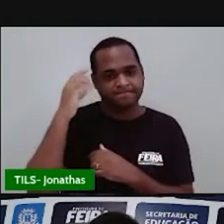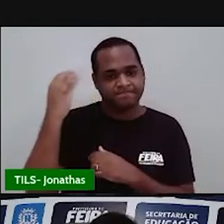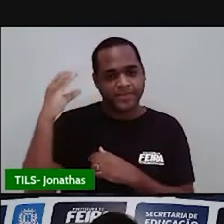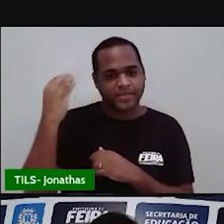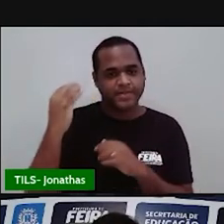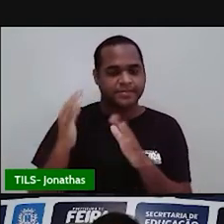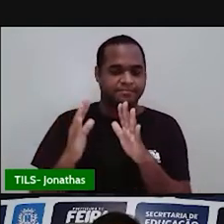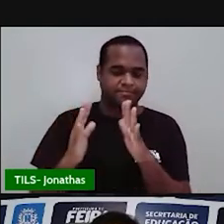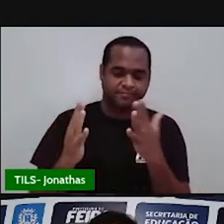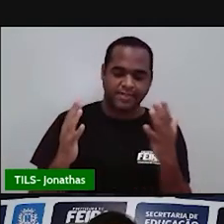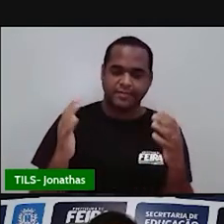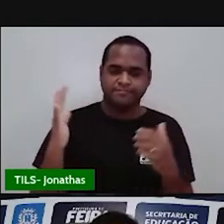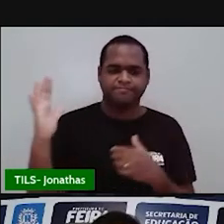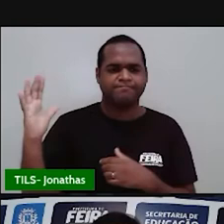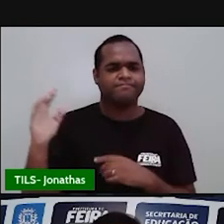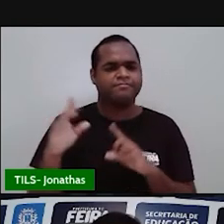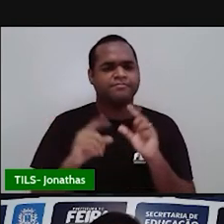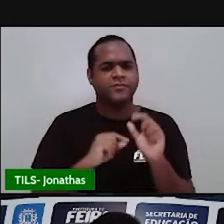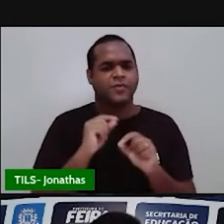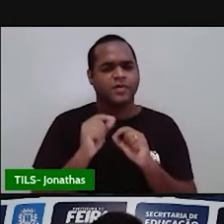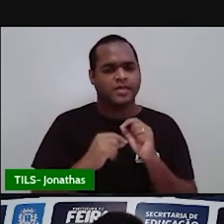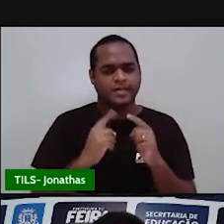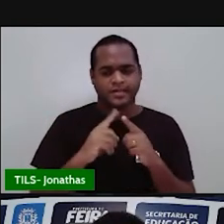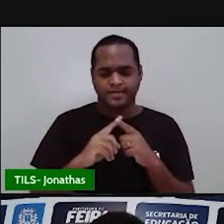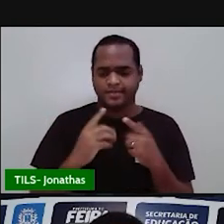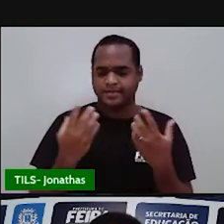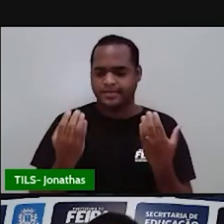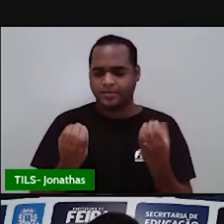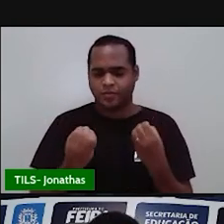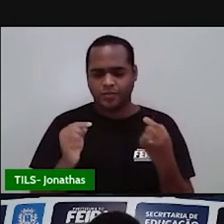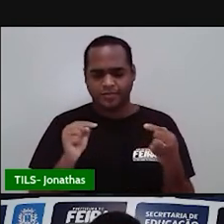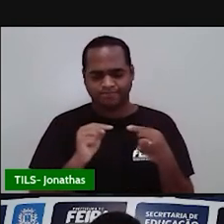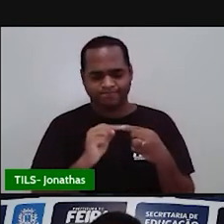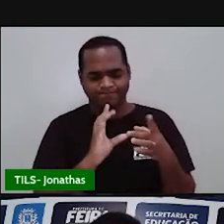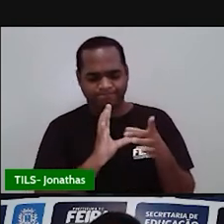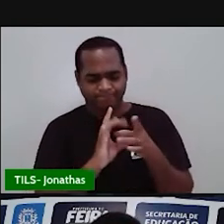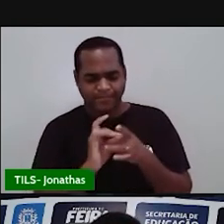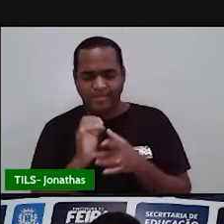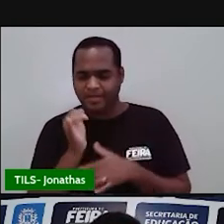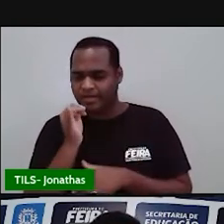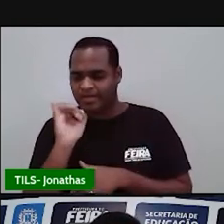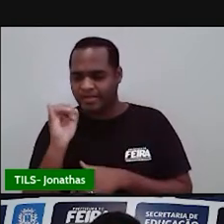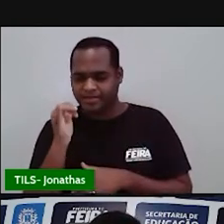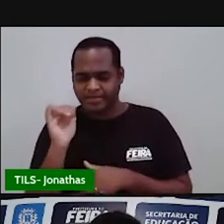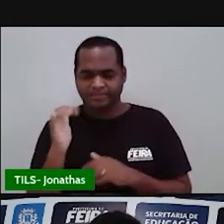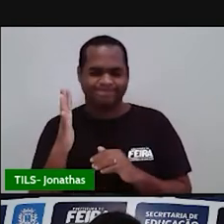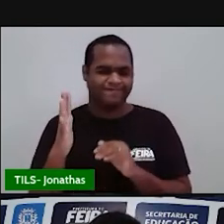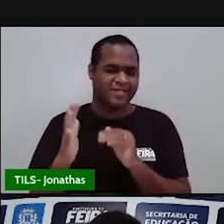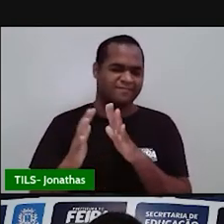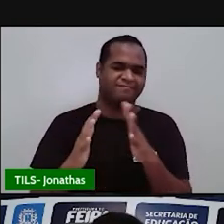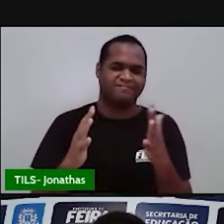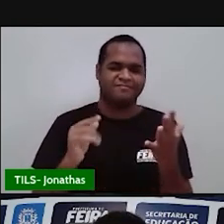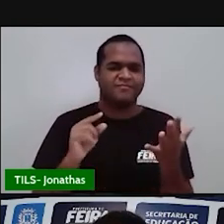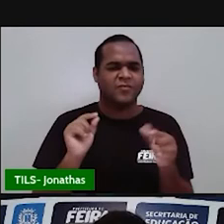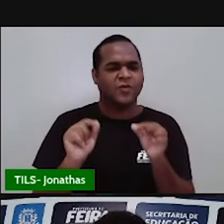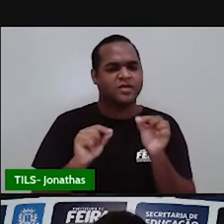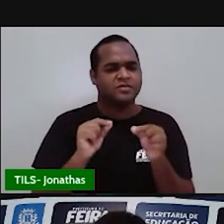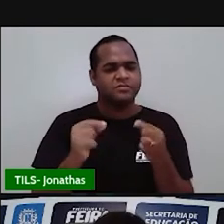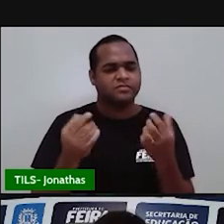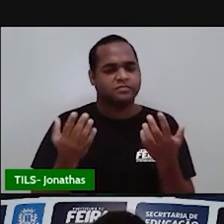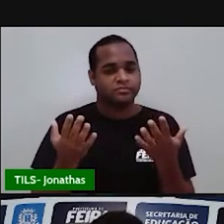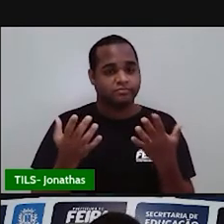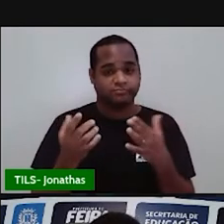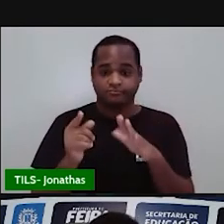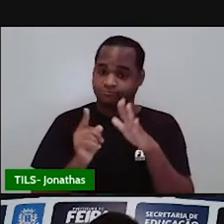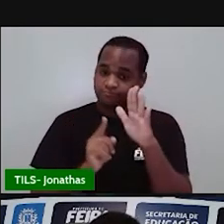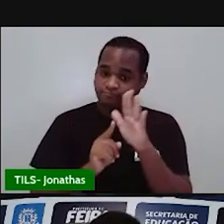Mas, professor, o que é que tem a ver meio ambiente com energia elétrica? Deixa eu te fazer